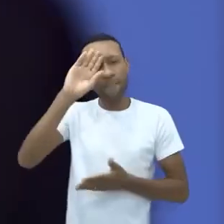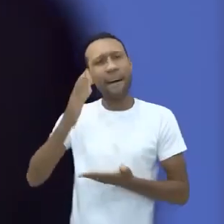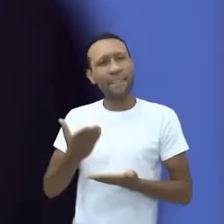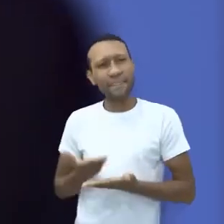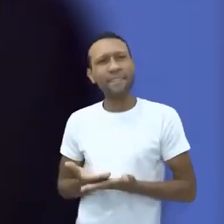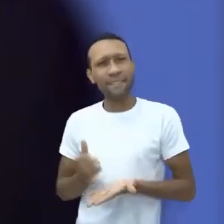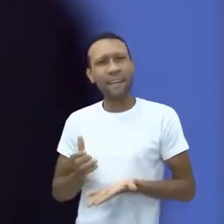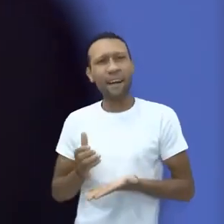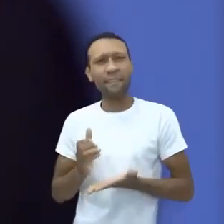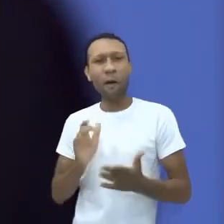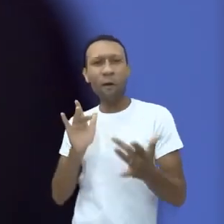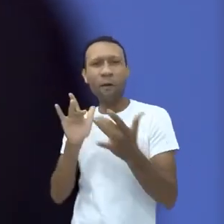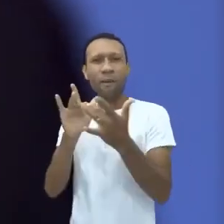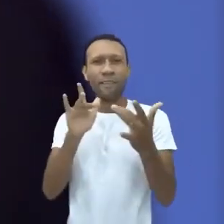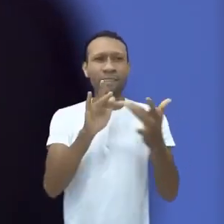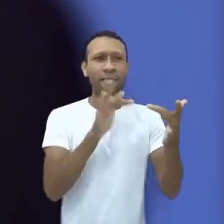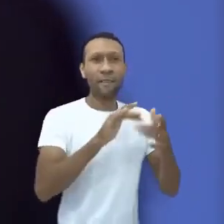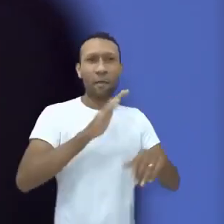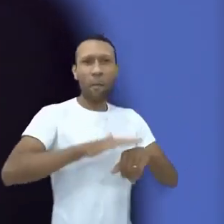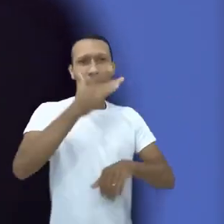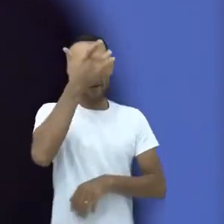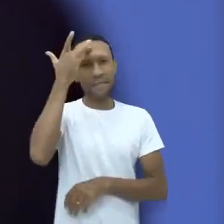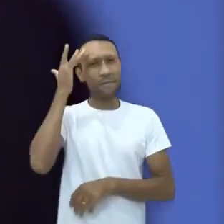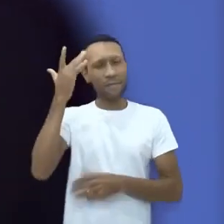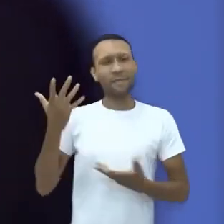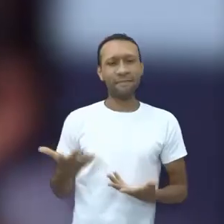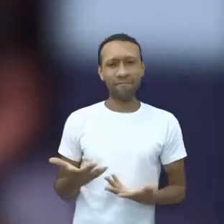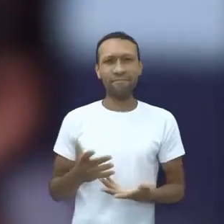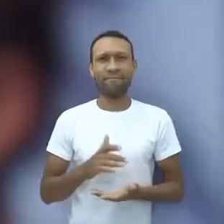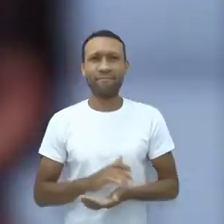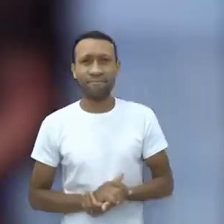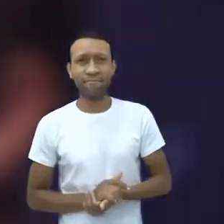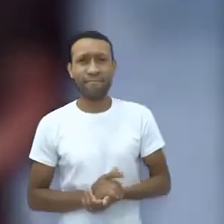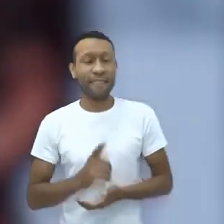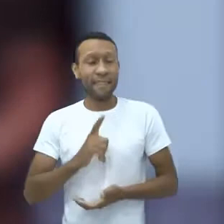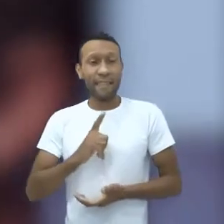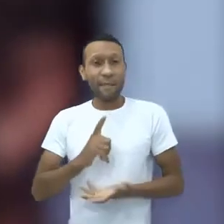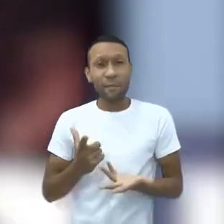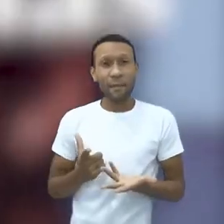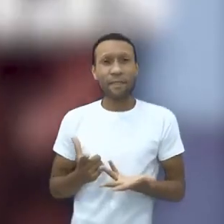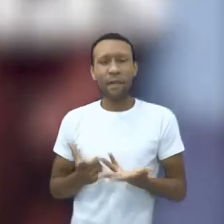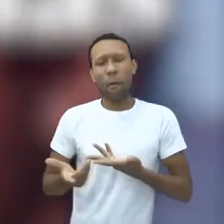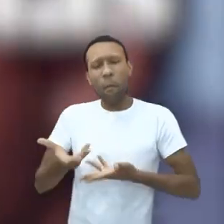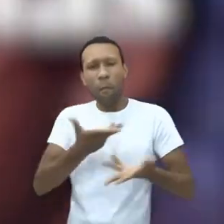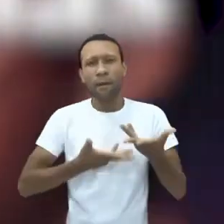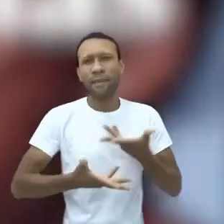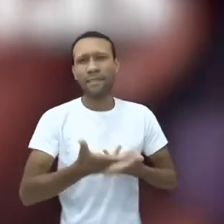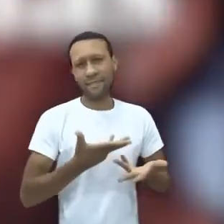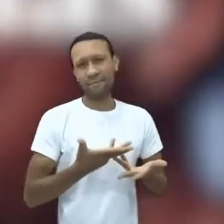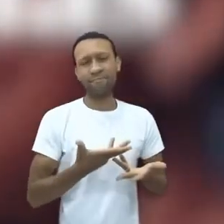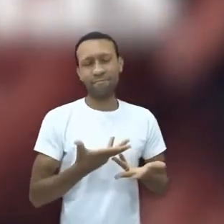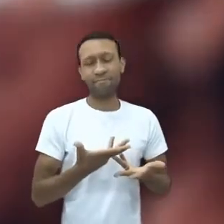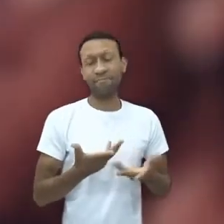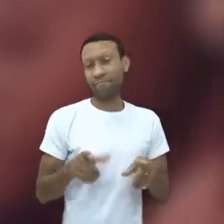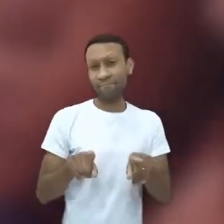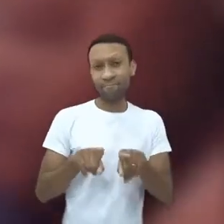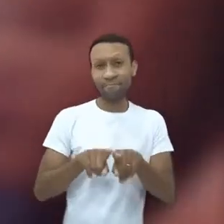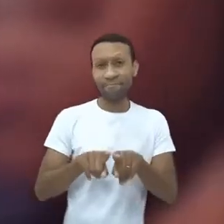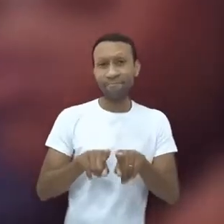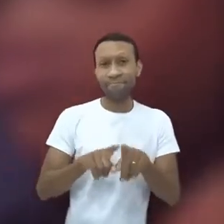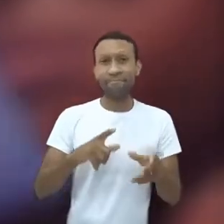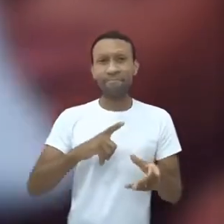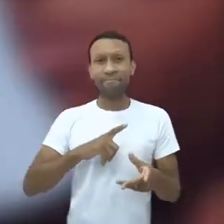consegui alcançar mais pessoas, porque elas se sentiam representadas. Tudo é uma forma de você criar novas referências, e